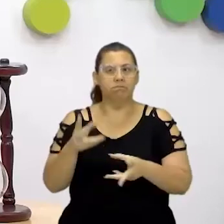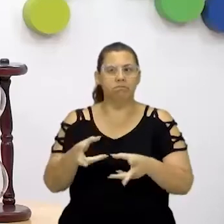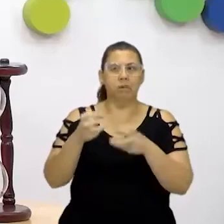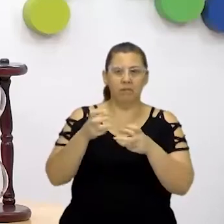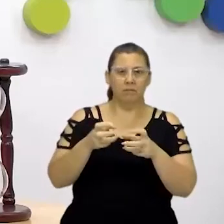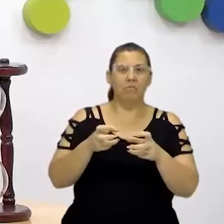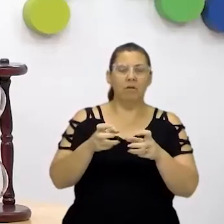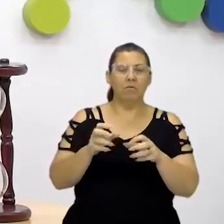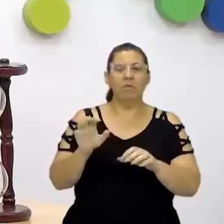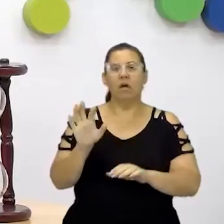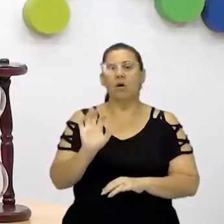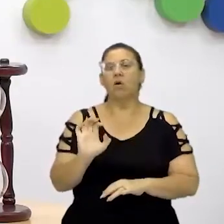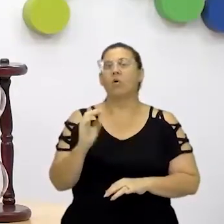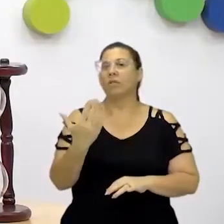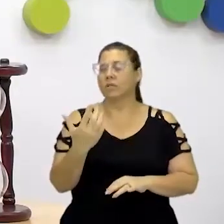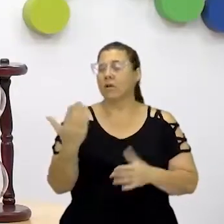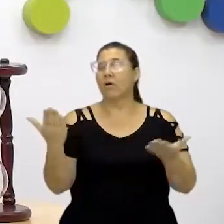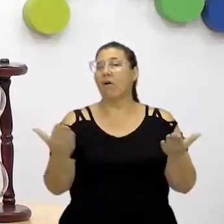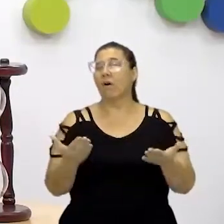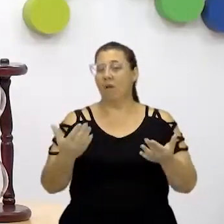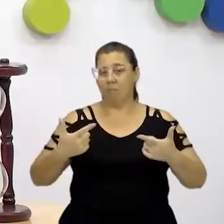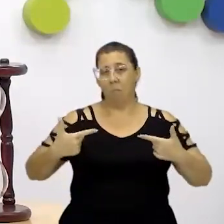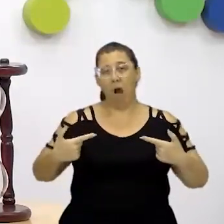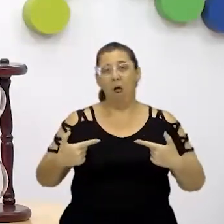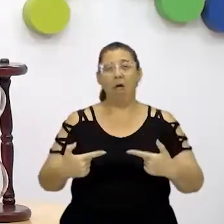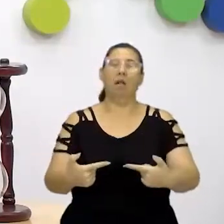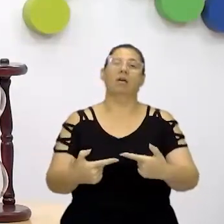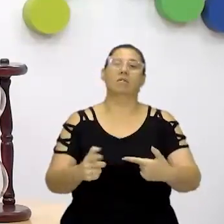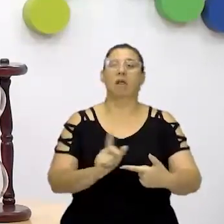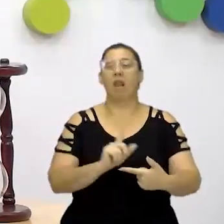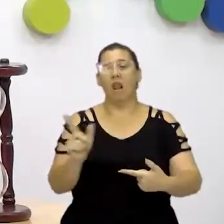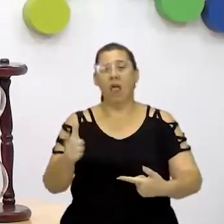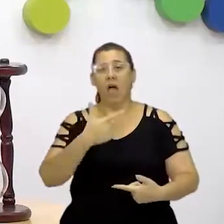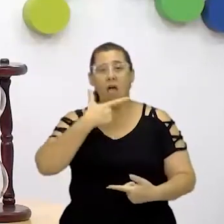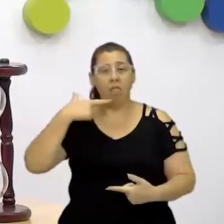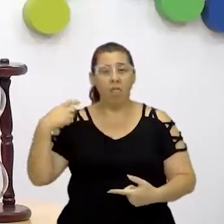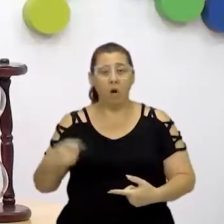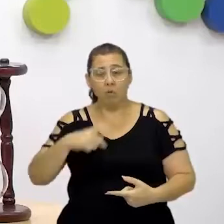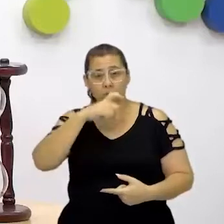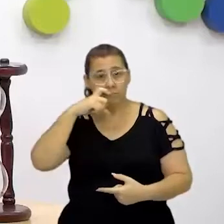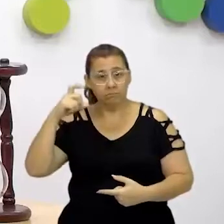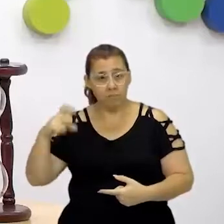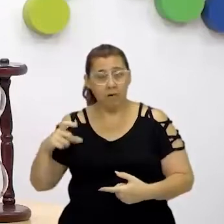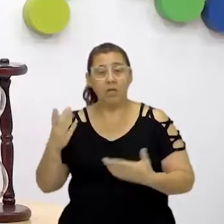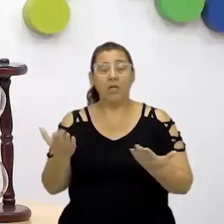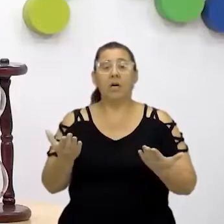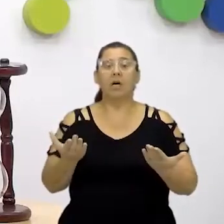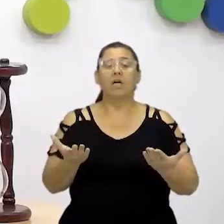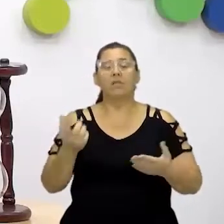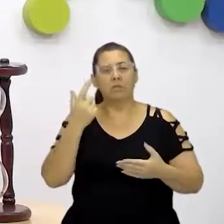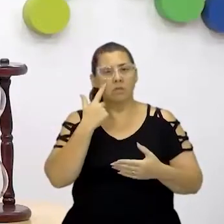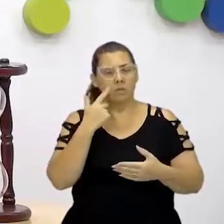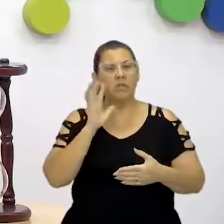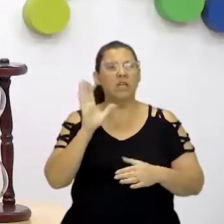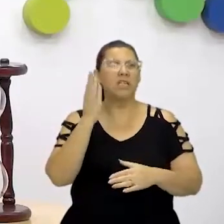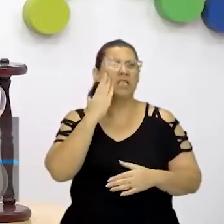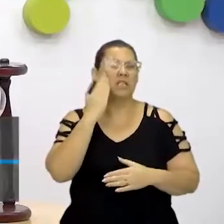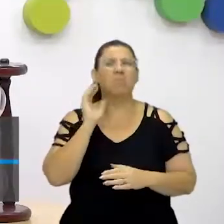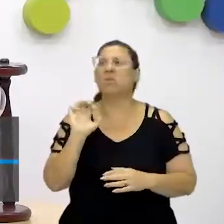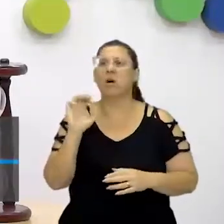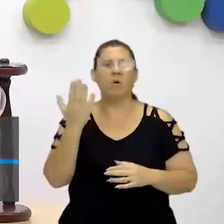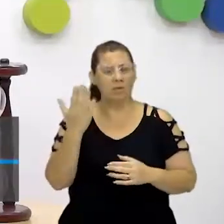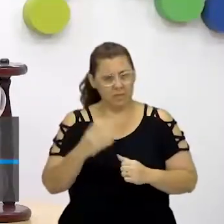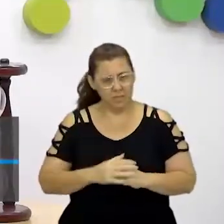mídias com a notícia de uma guerra, que está acontecendo uma guerra lá na Rússia, na Ucrânia. Então, vocês já sabem o está